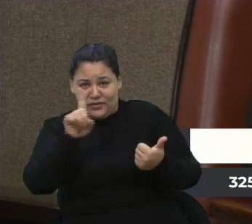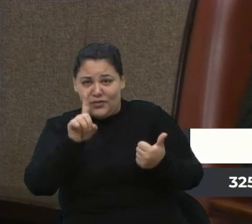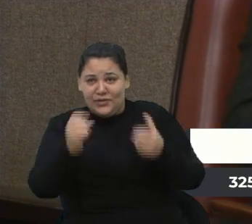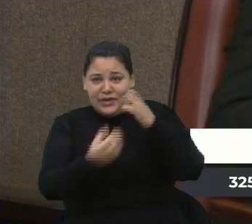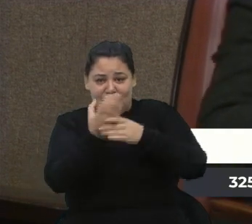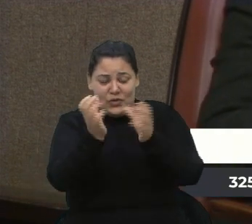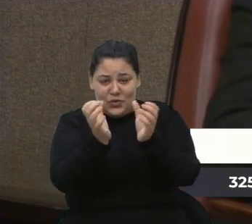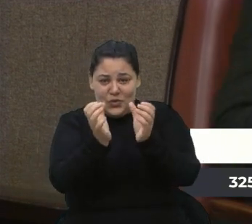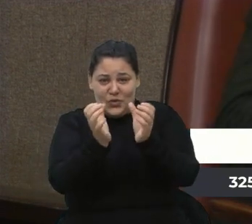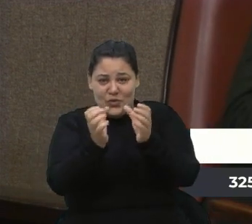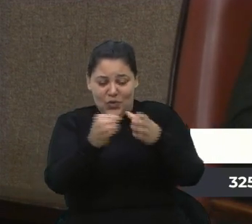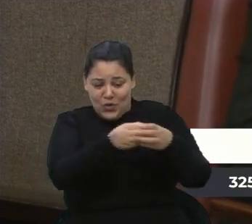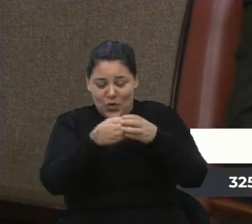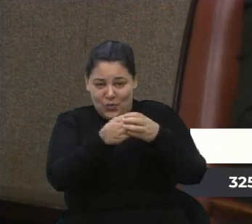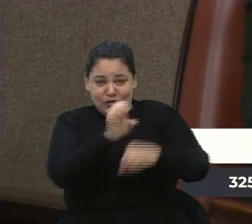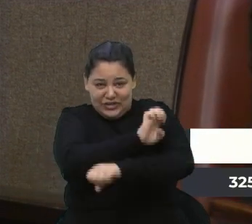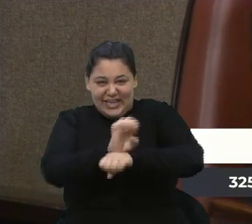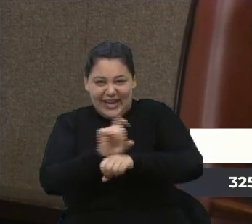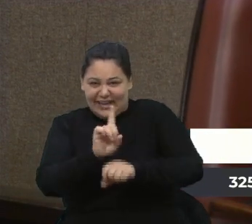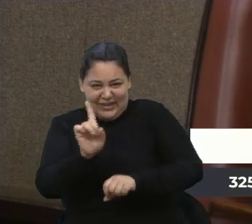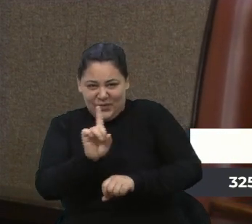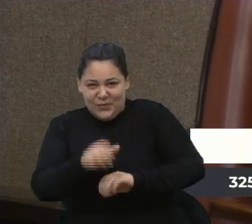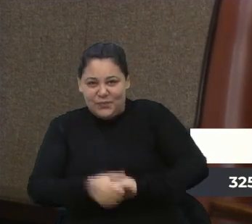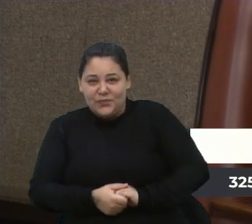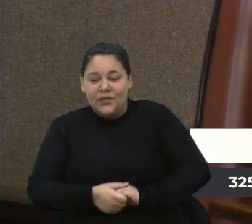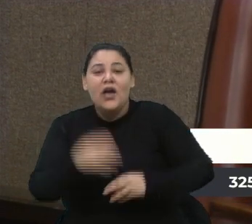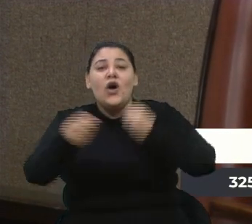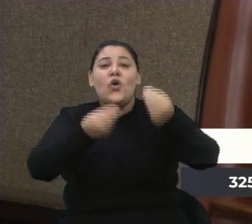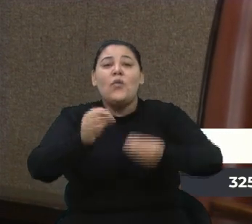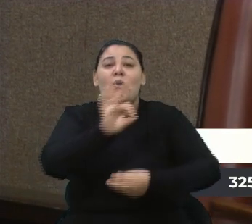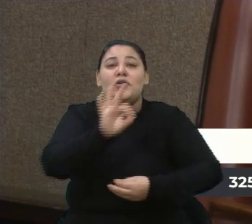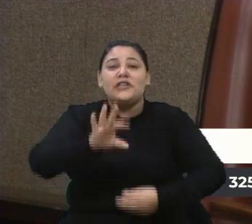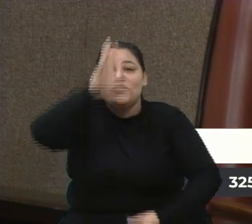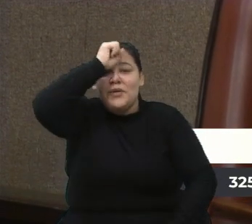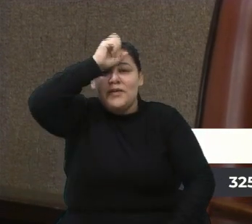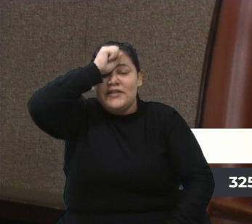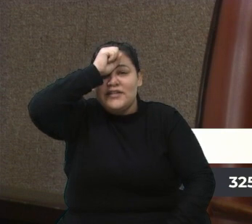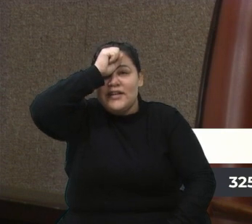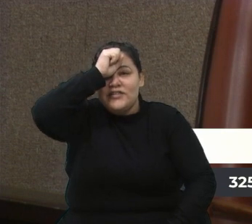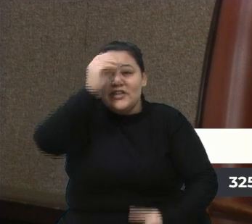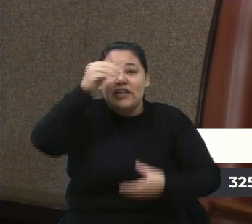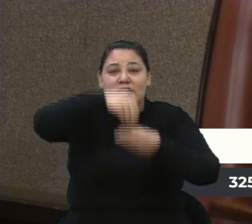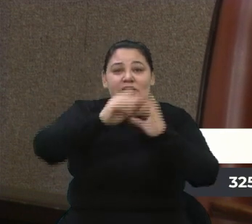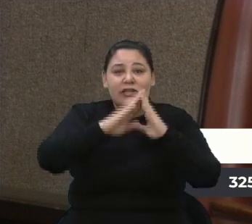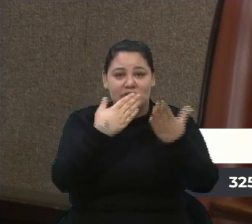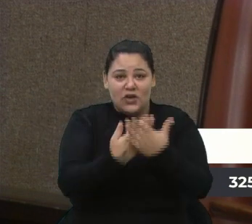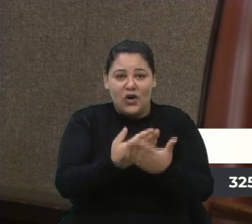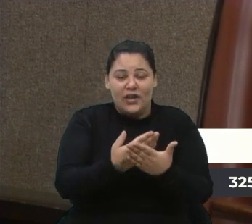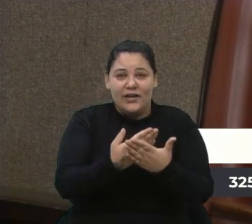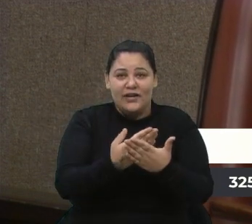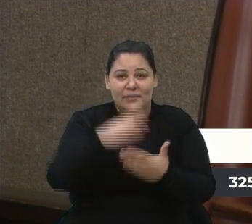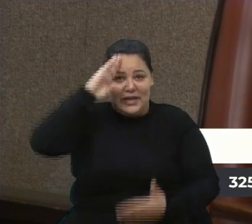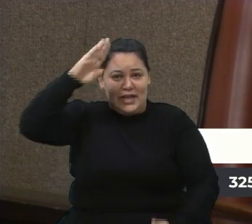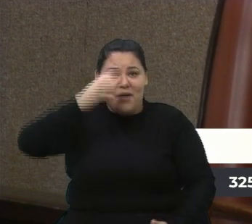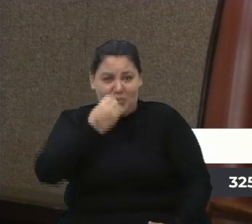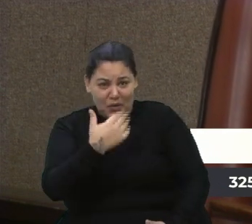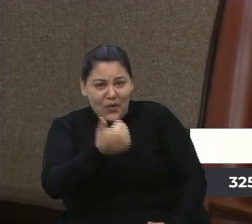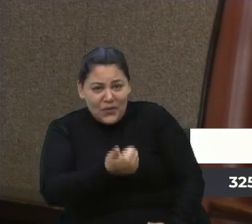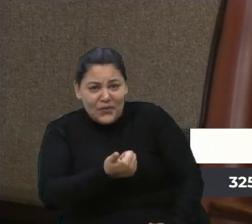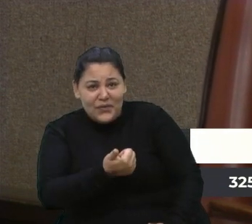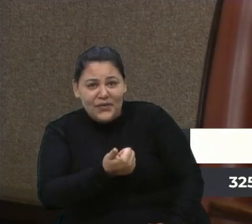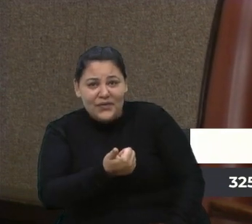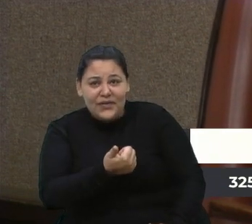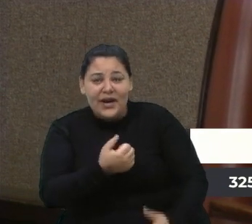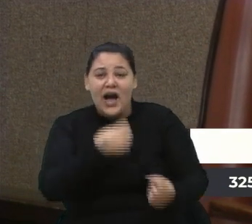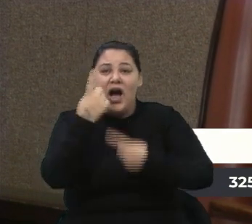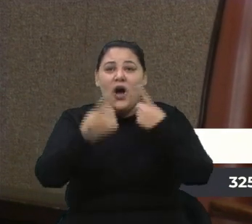De jeito nenhum, né? Vamos continuar. Como é que estão os índices de aprendizagem nas escolas cívico-militares? Muito bons. Algum aluno foi obrigado a